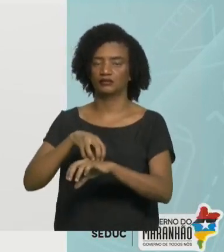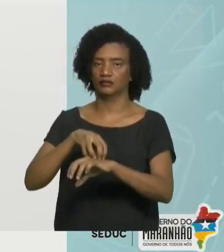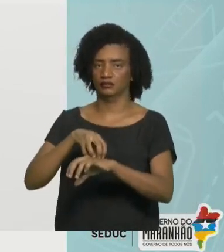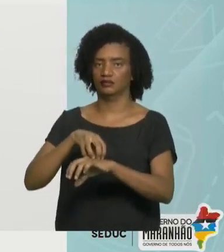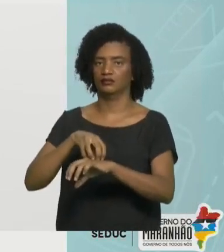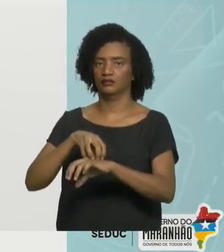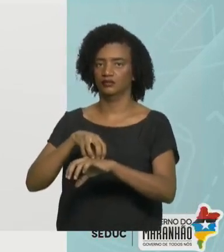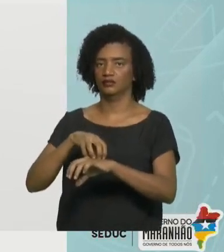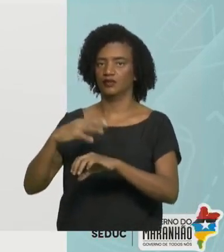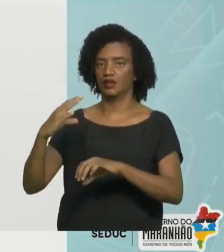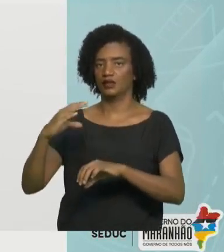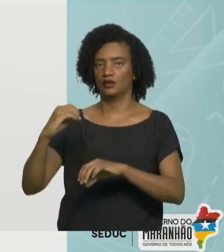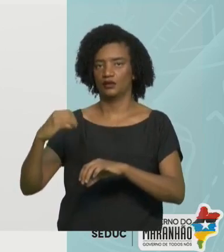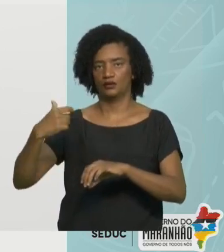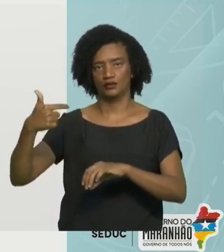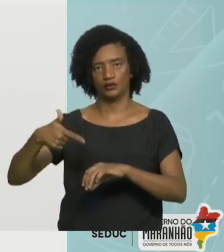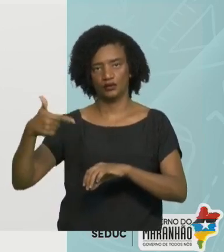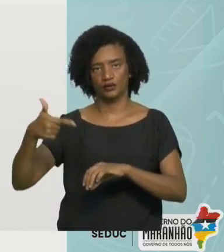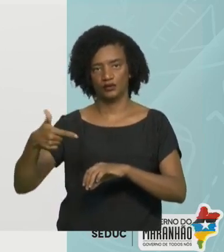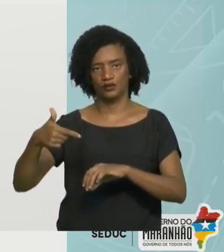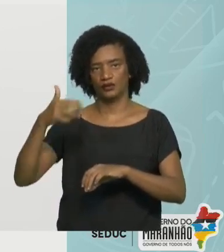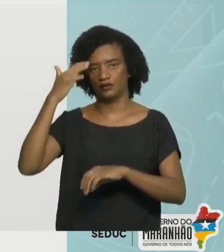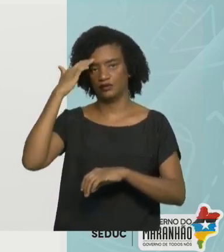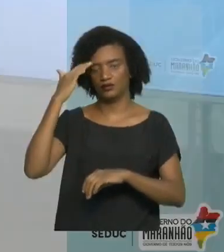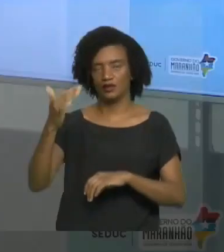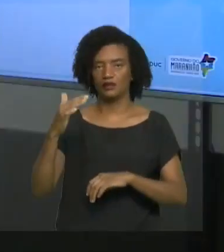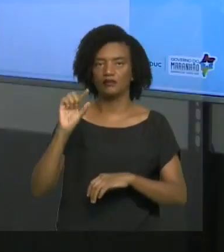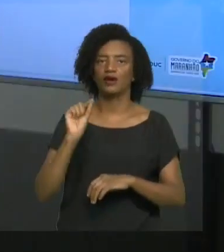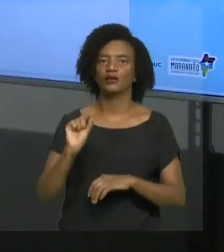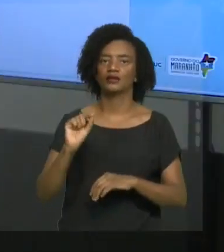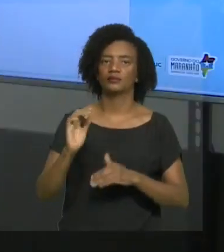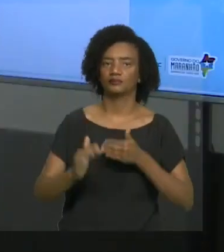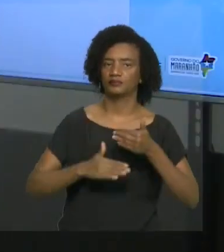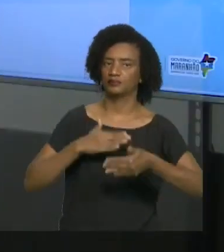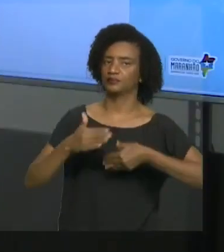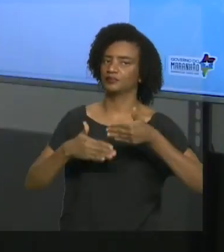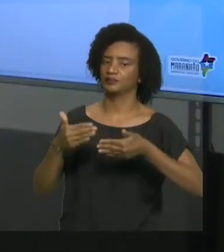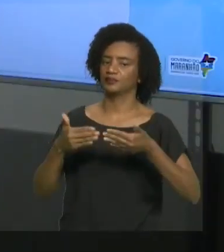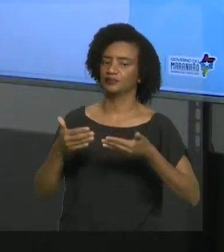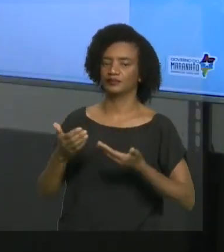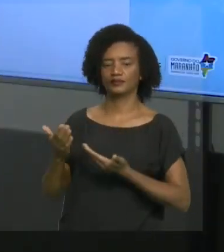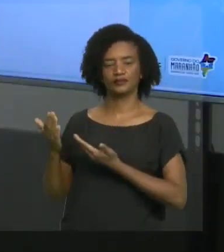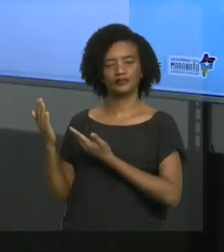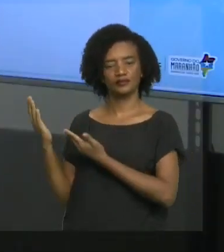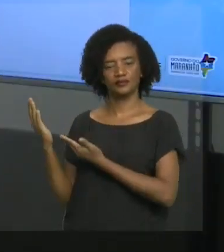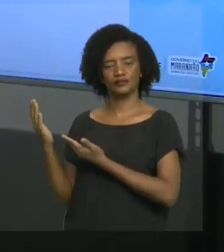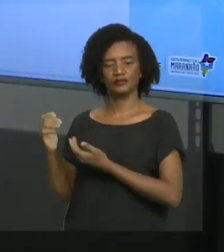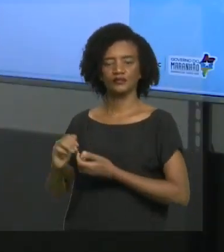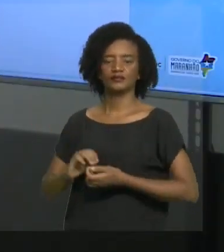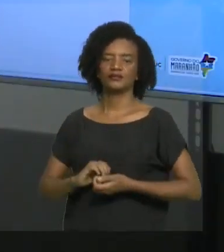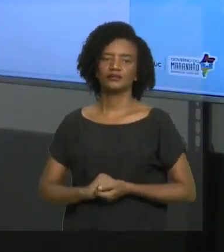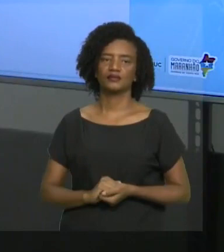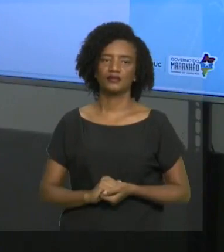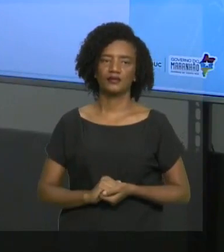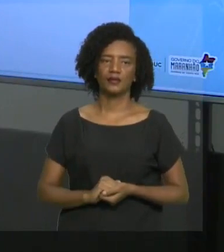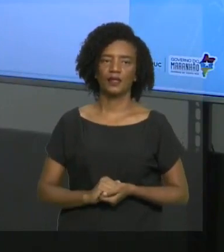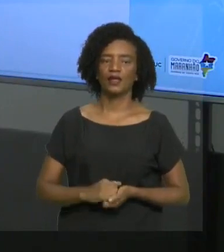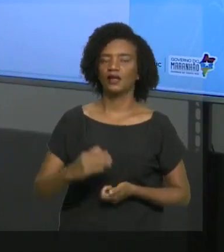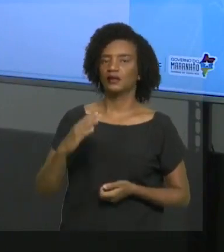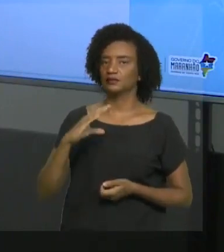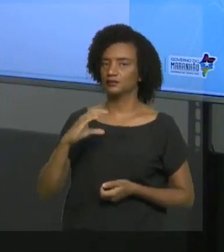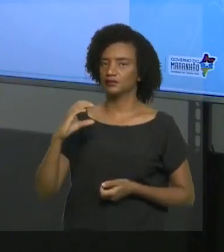transporte do gás carbônico é através desse processo aqui. O gás carbônico liga-se com a água.